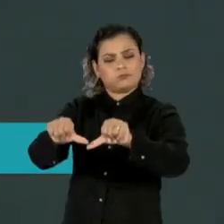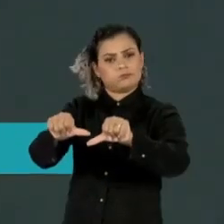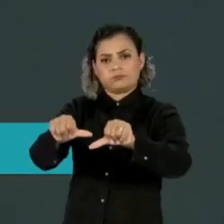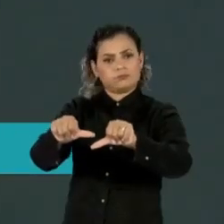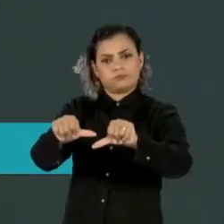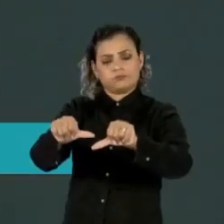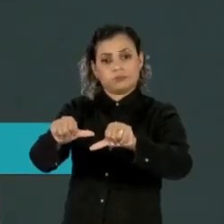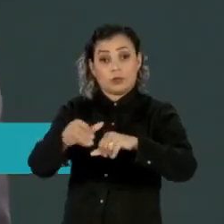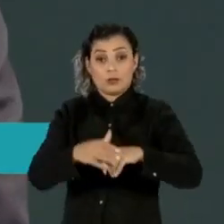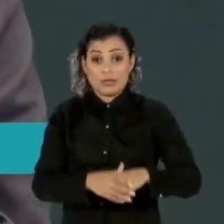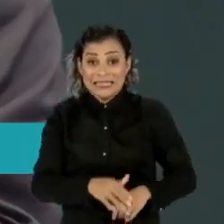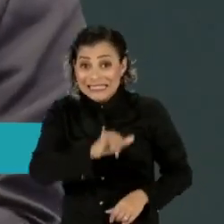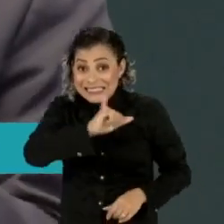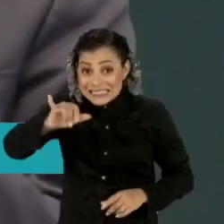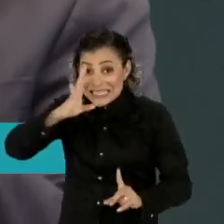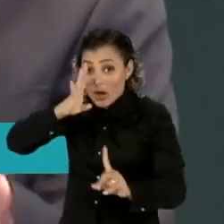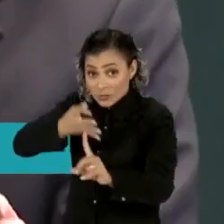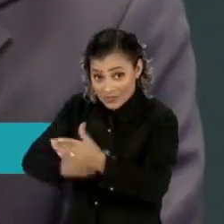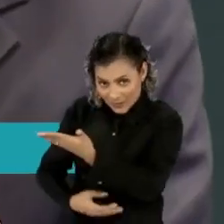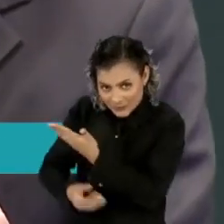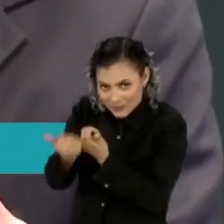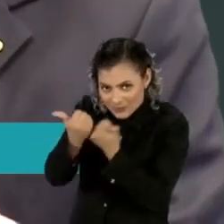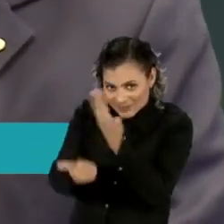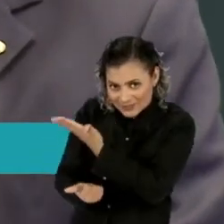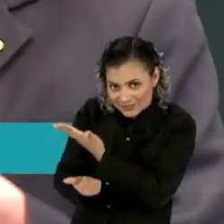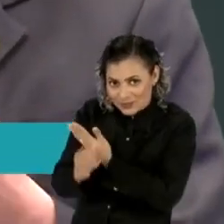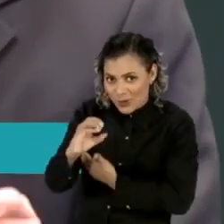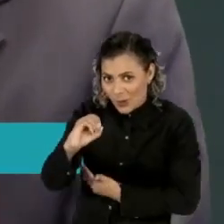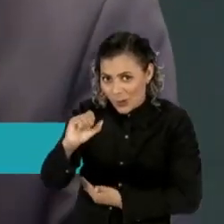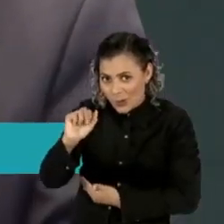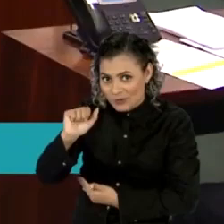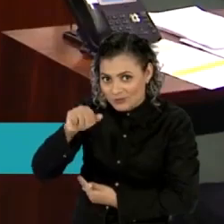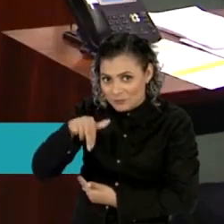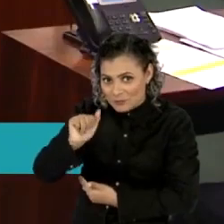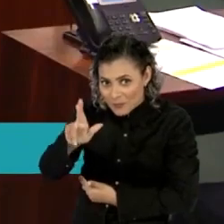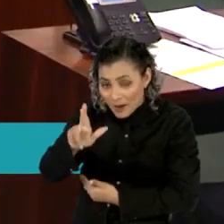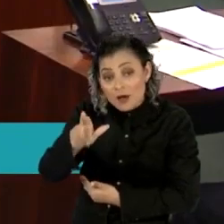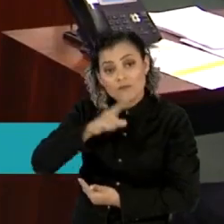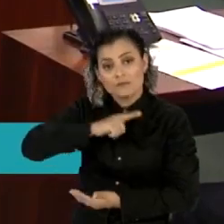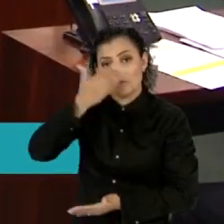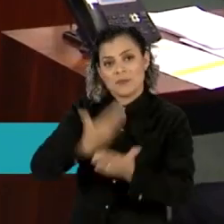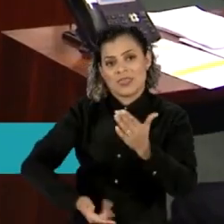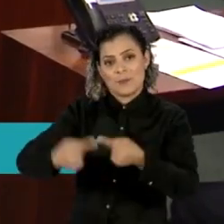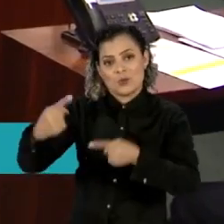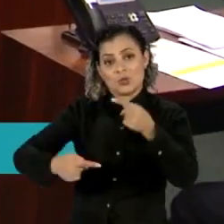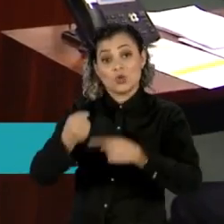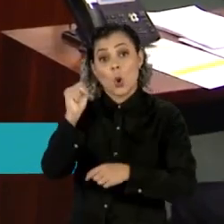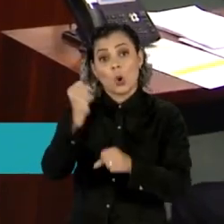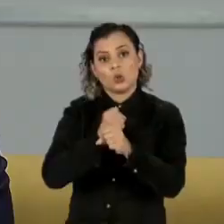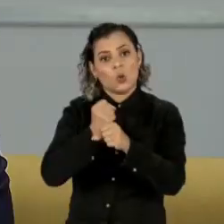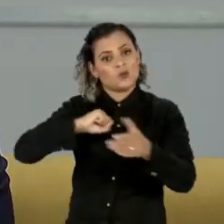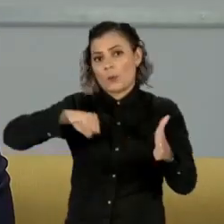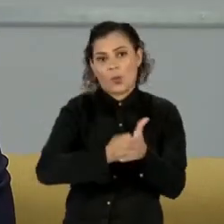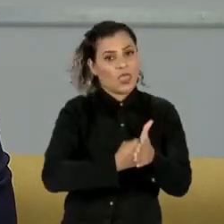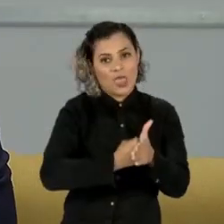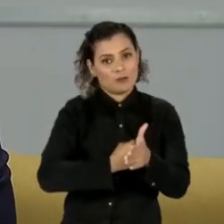edital. Se for condenado, o ministro Osmar Terra pode perder seus direitos políticos por oito anos.